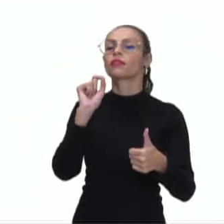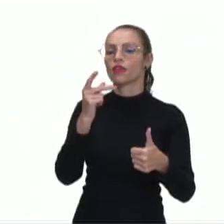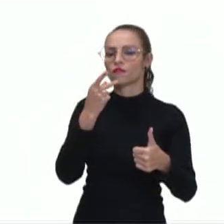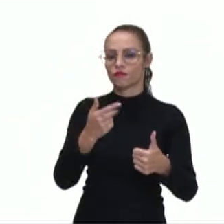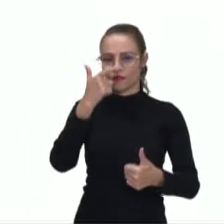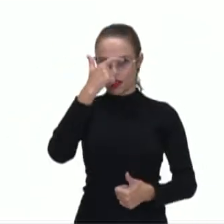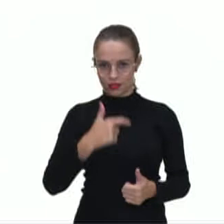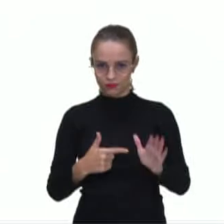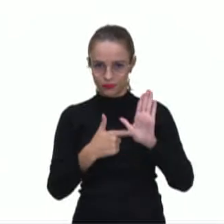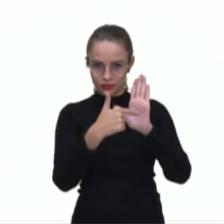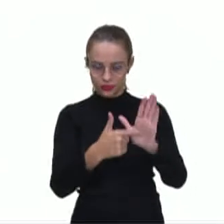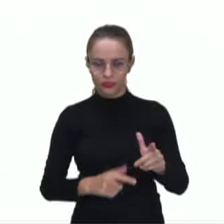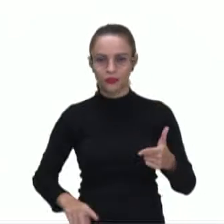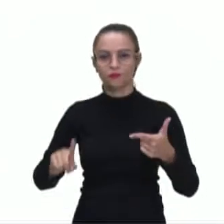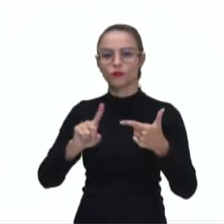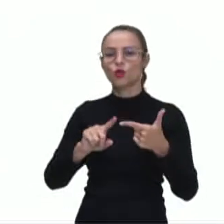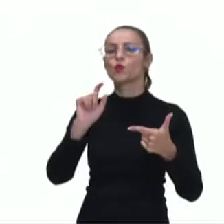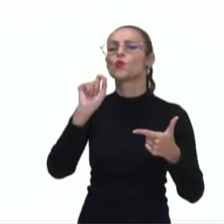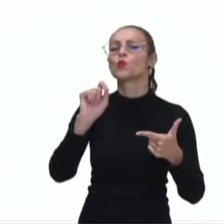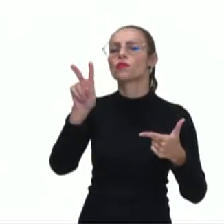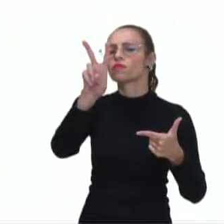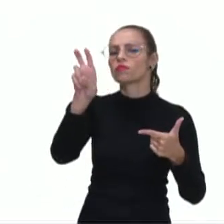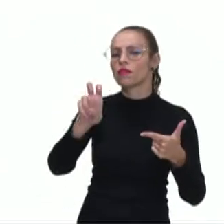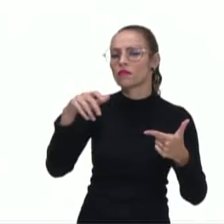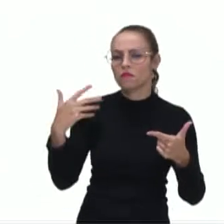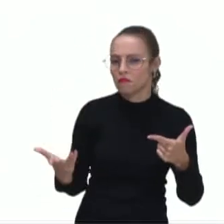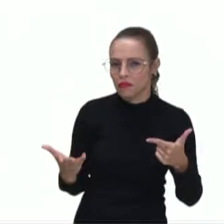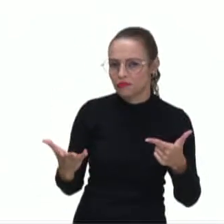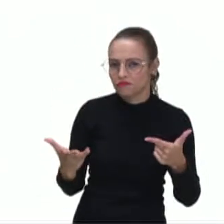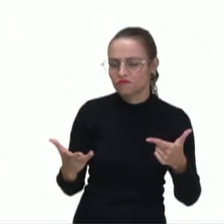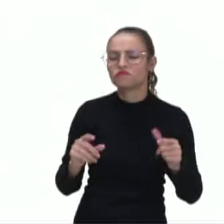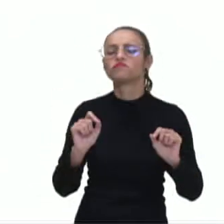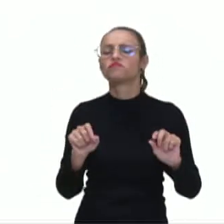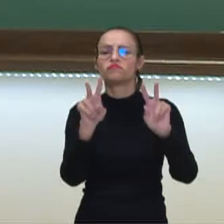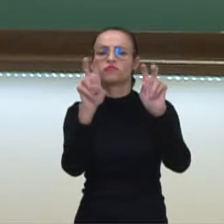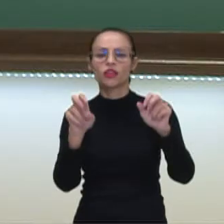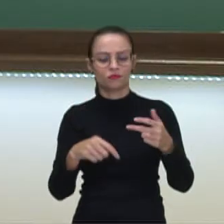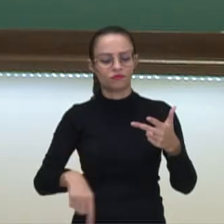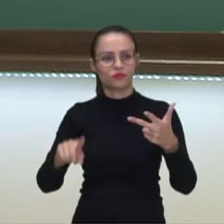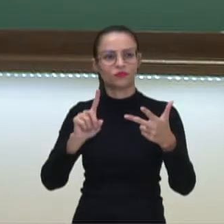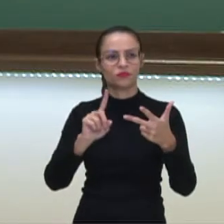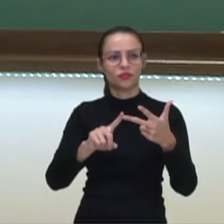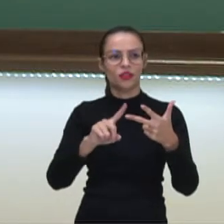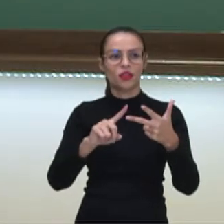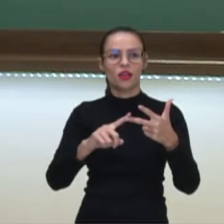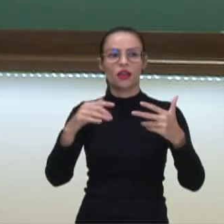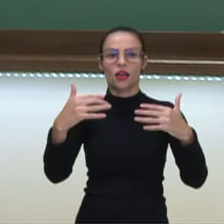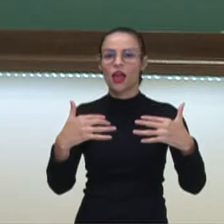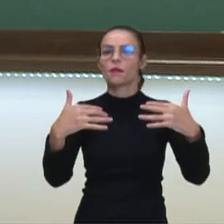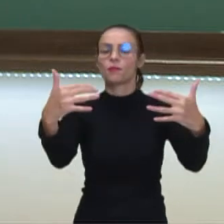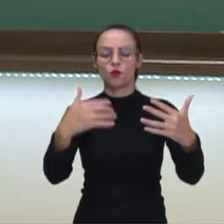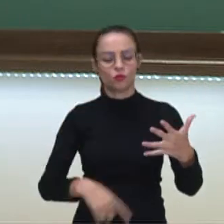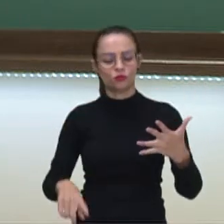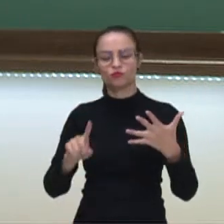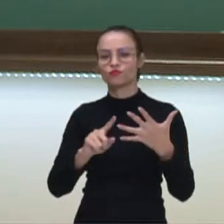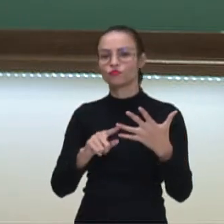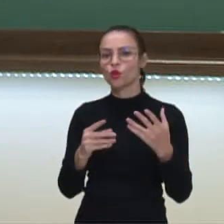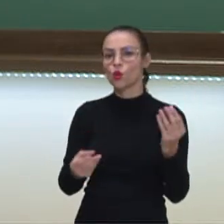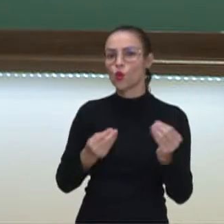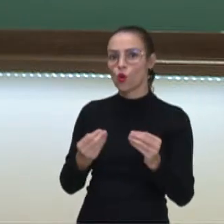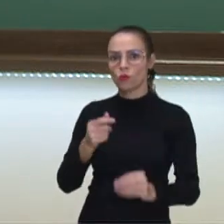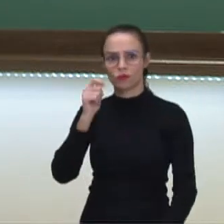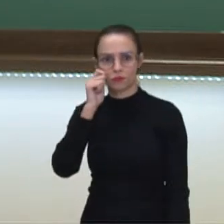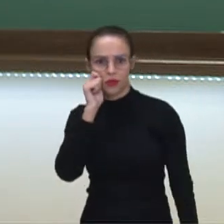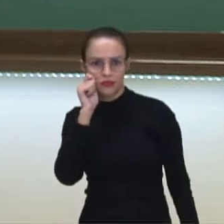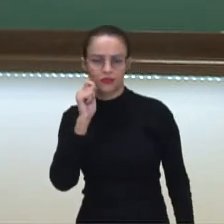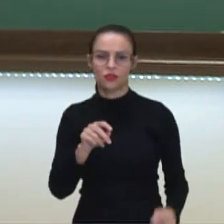fazer essa apresentação? O que diz? O que a pessoa vai dizer? A quem ela vai dizer? Por que meios? Como que